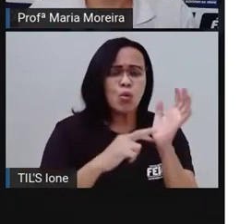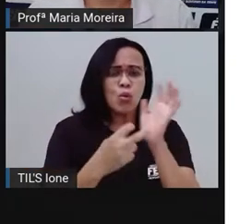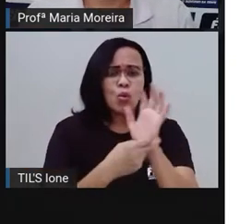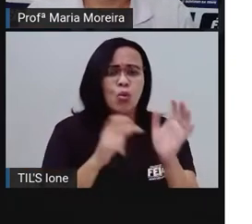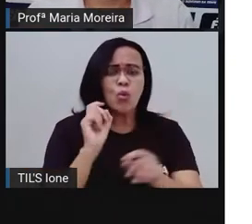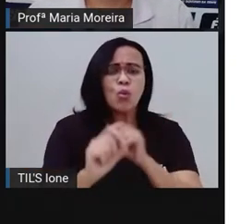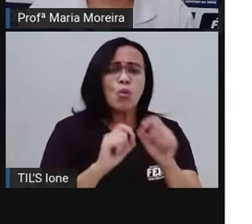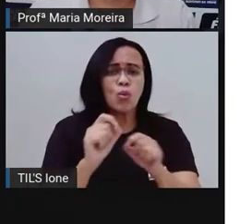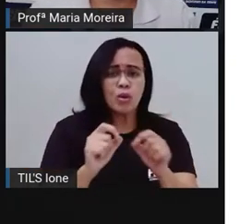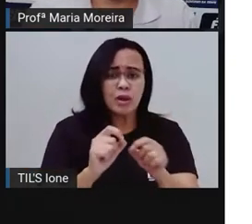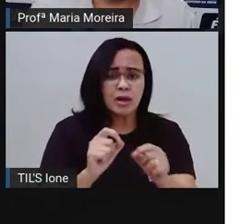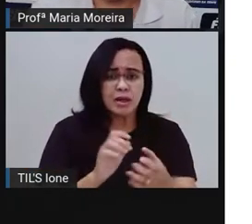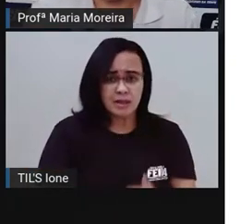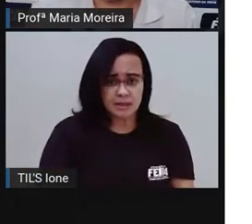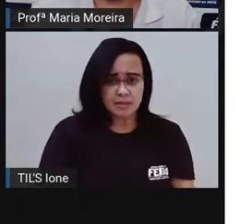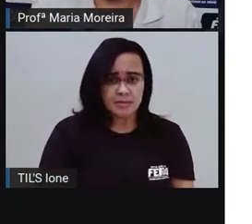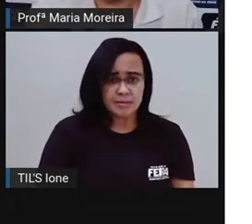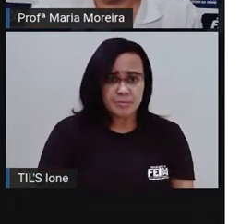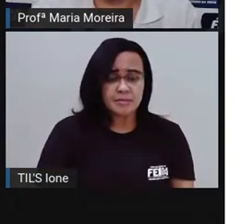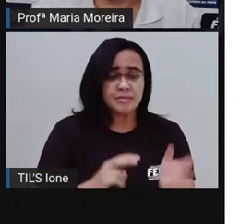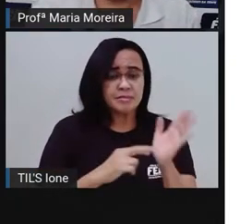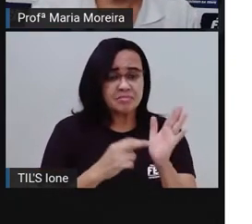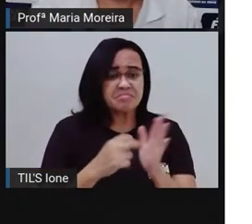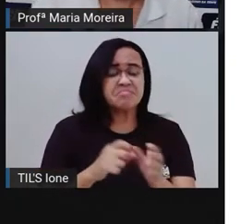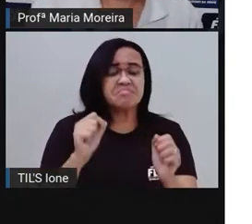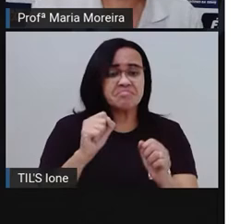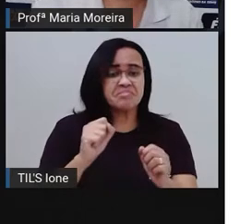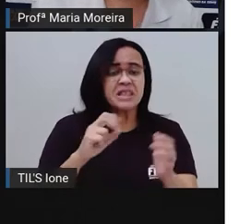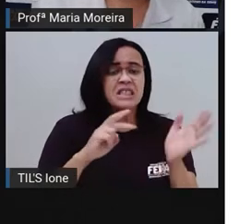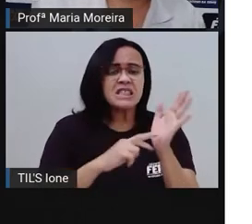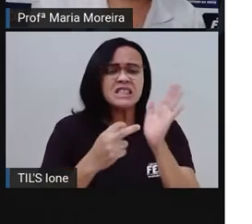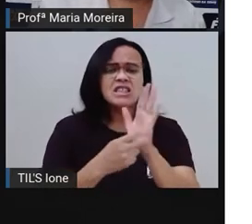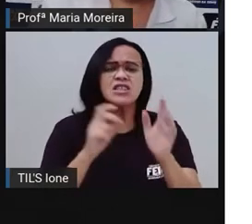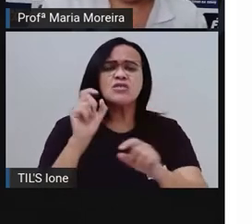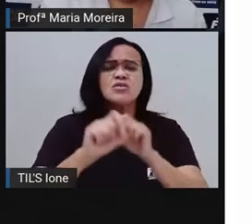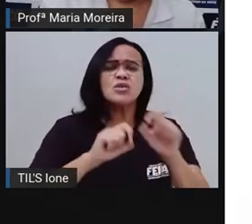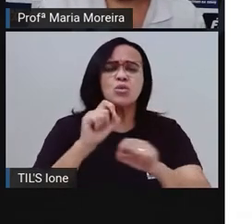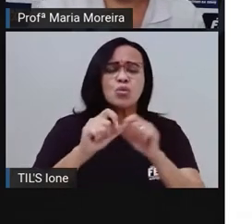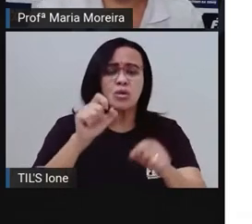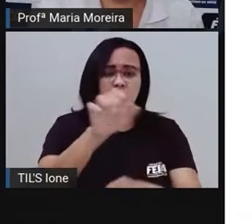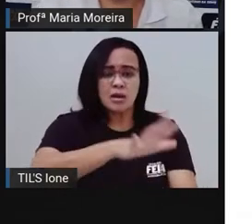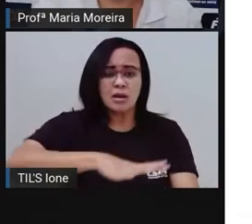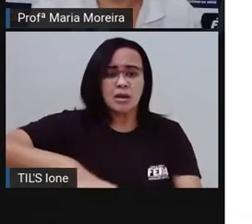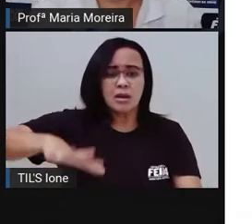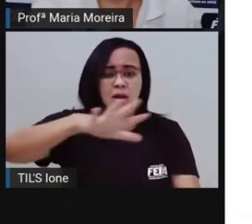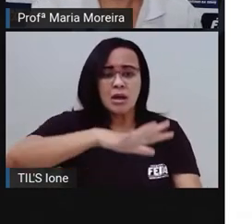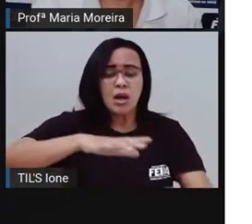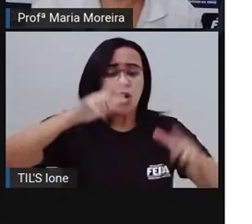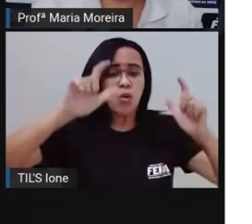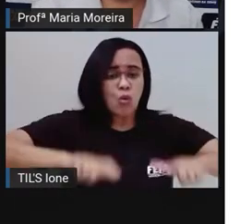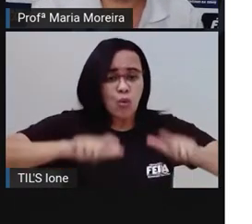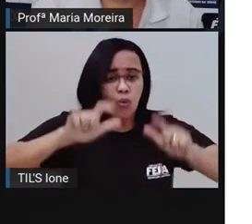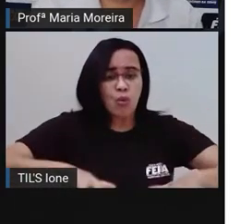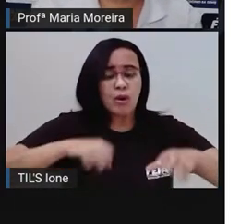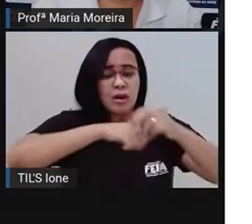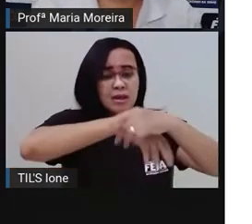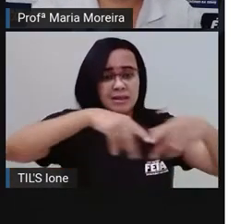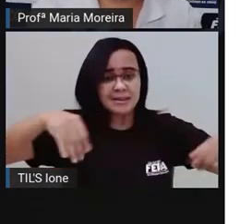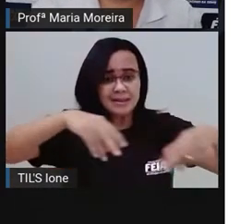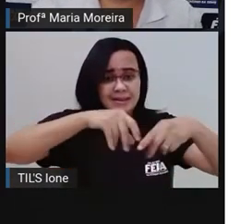Pindorretama, que é terra, lugar, região das Palmeiras. É uma designação pré